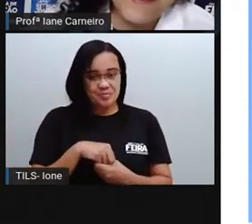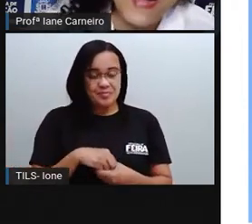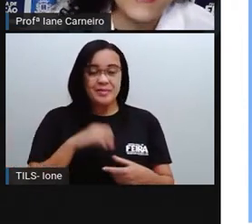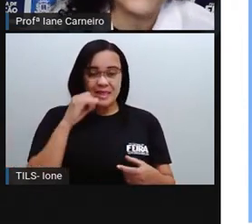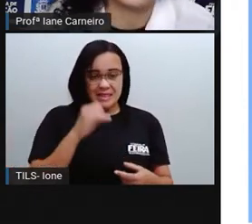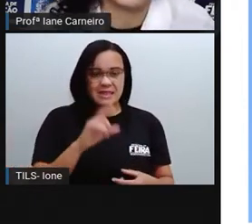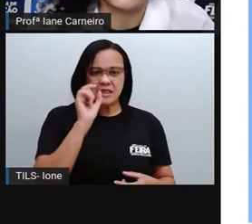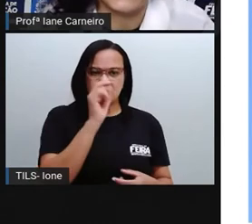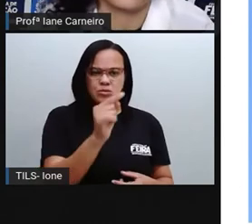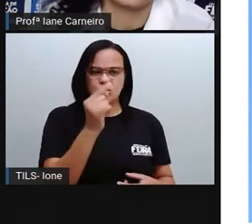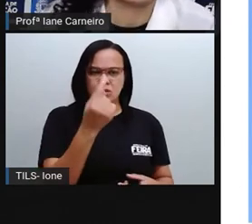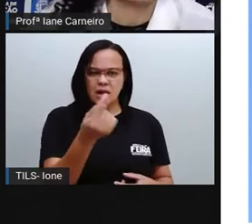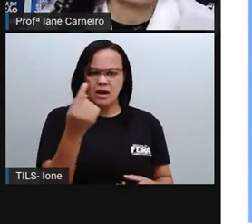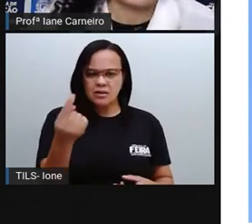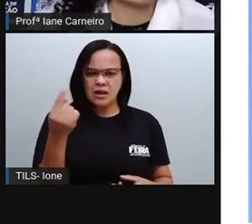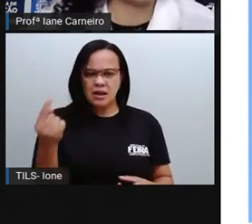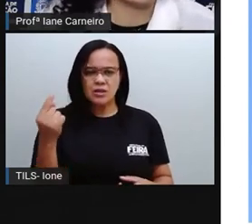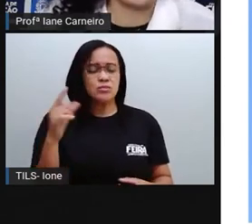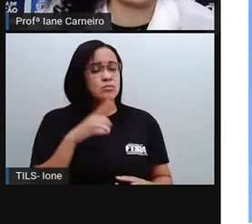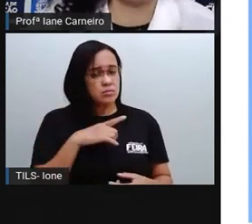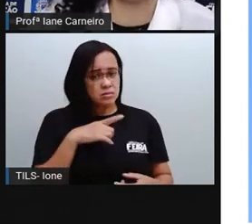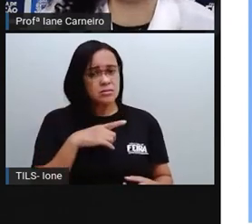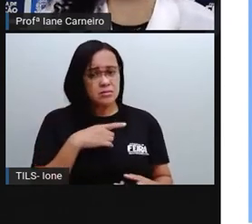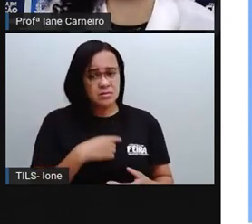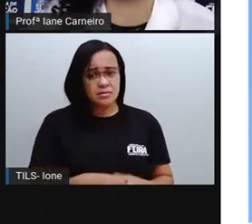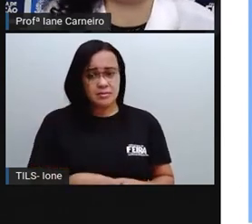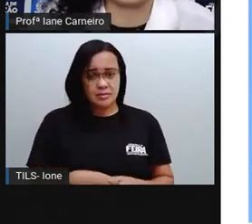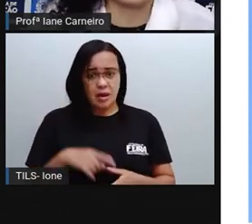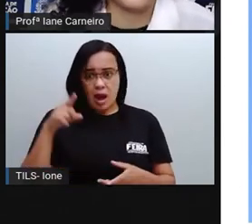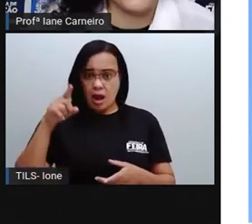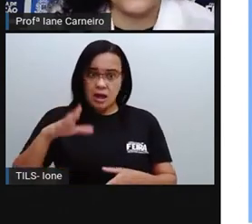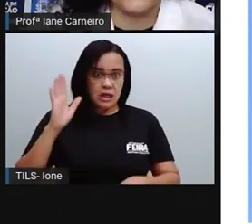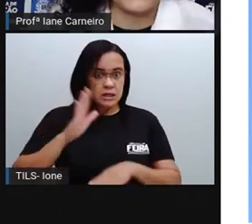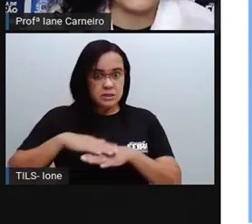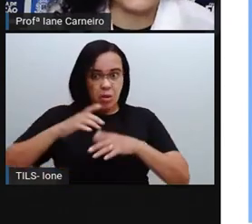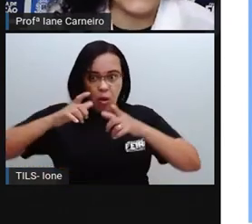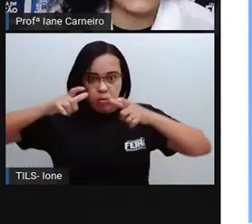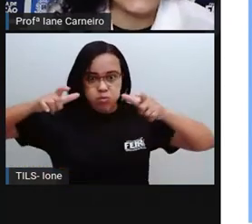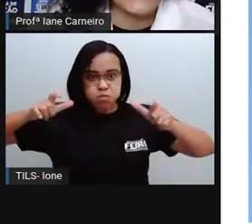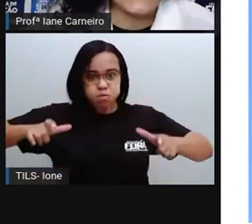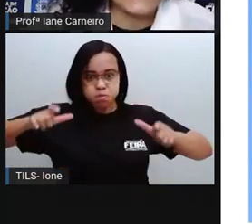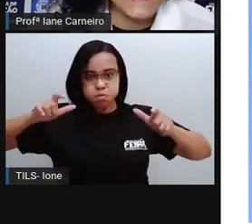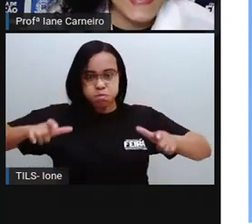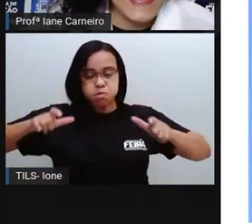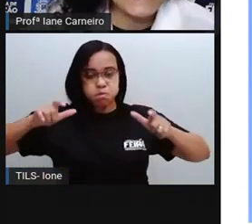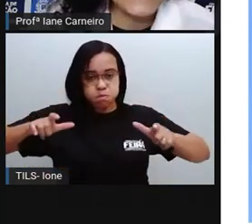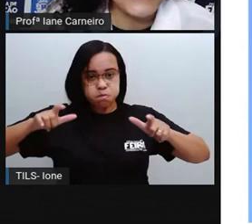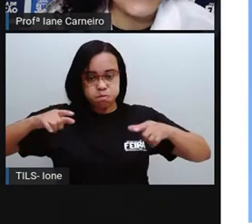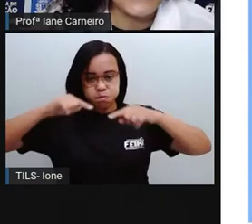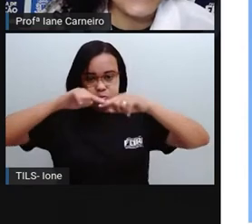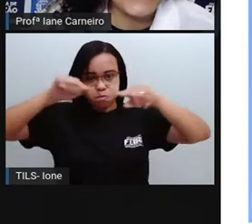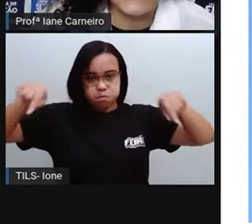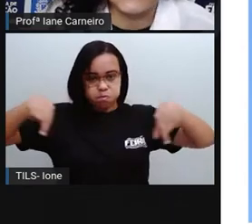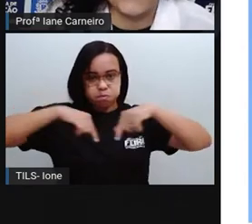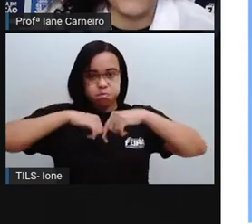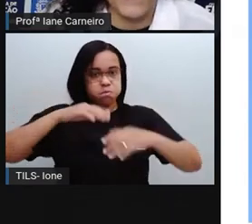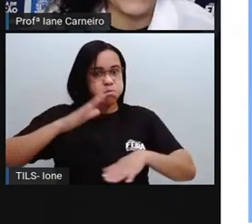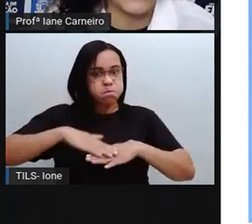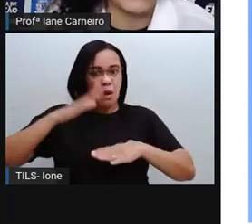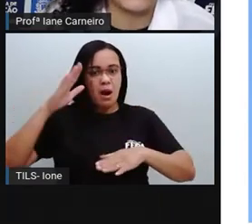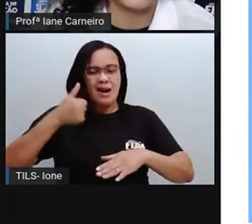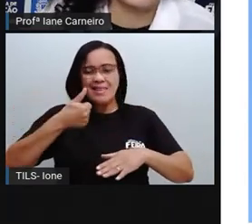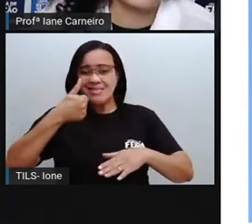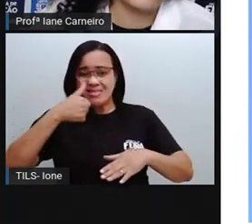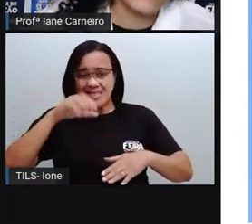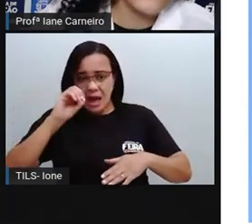Dá mais trabalho, mas tem 100. esse cubo aqui maior, ó, quer dizer que tem 10, ó, dessa placa